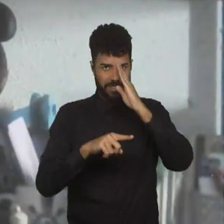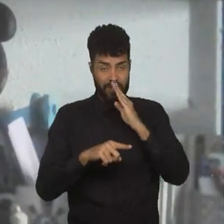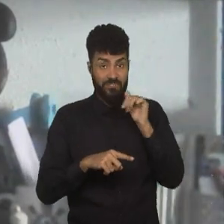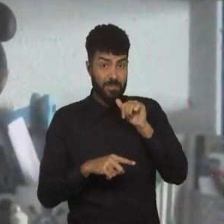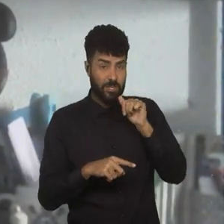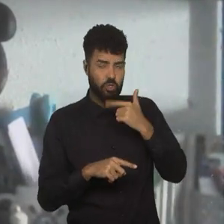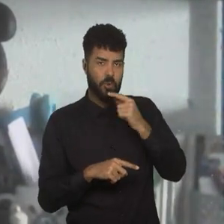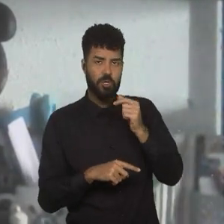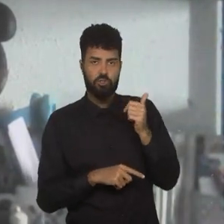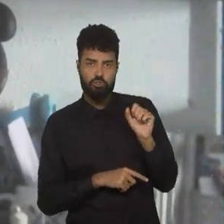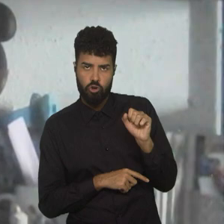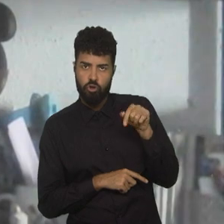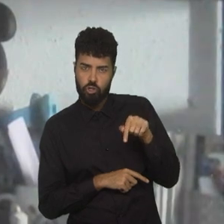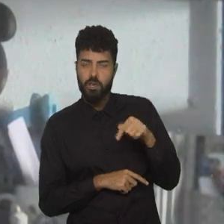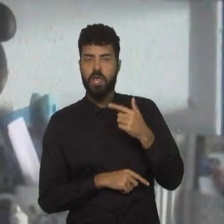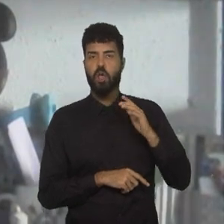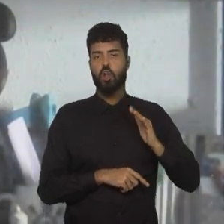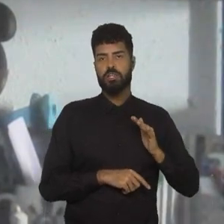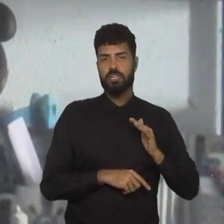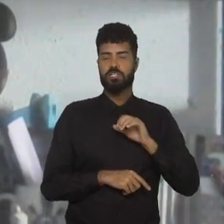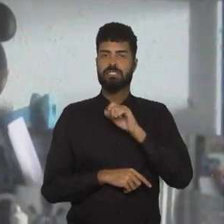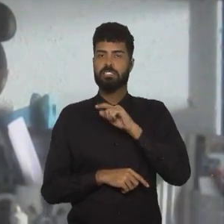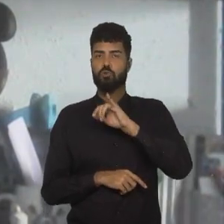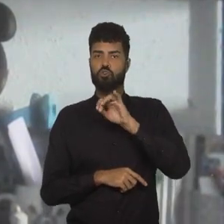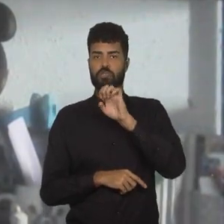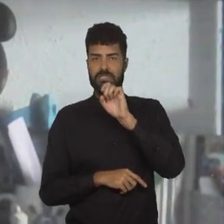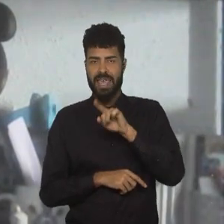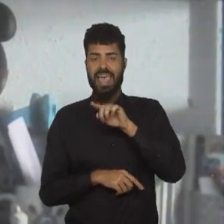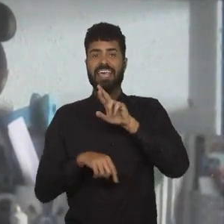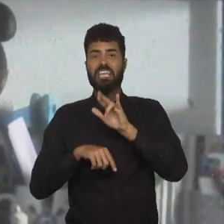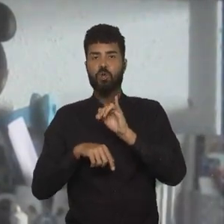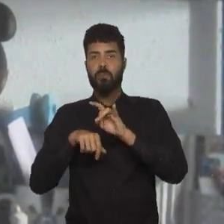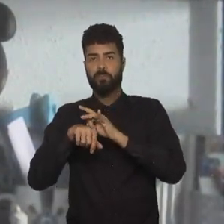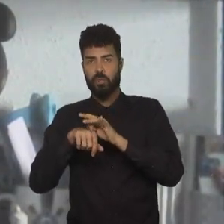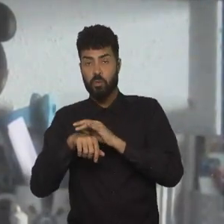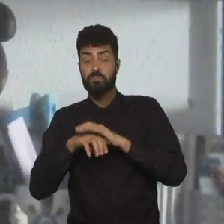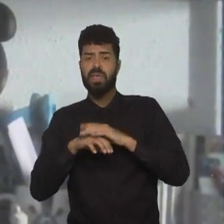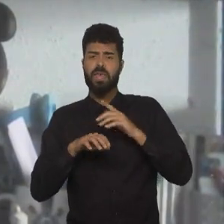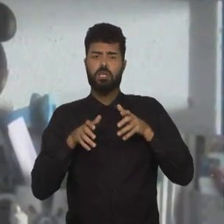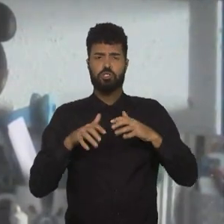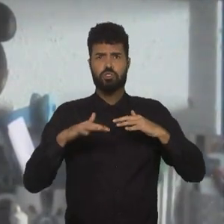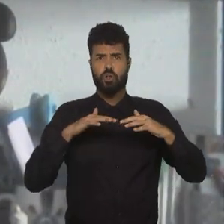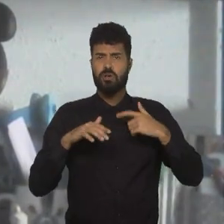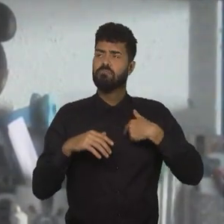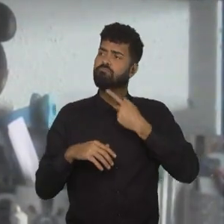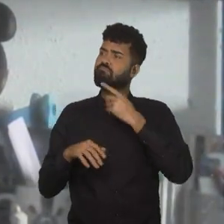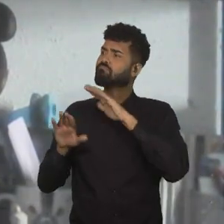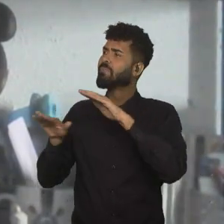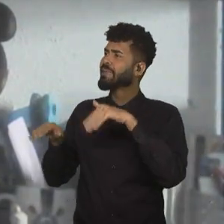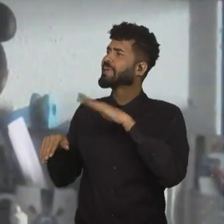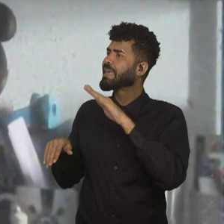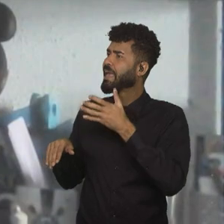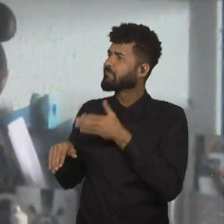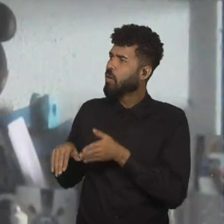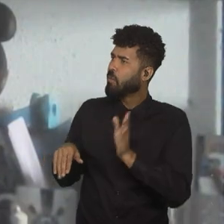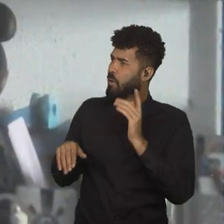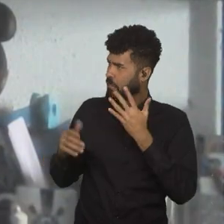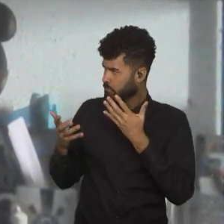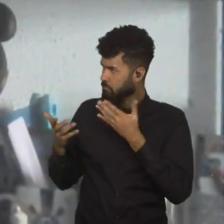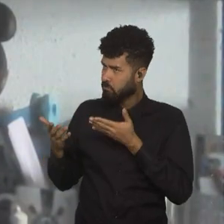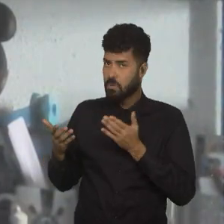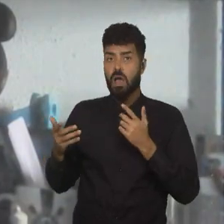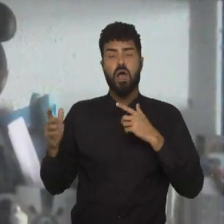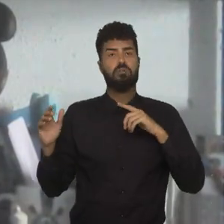2018, com Corinthians e São José do Rio Preto, a gente fez, chamou, quem quer ir para o PSG, vamos lá abraçar as meninas,